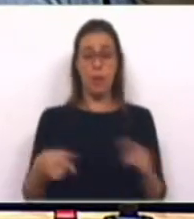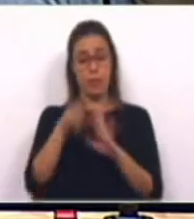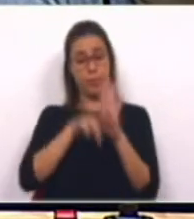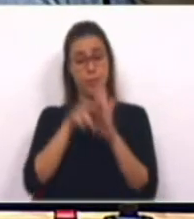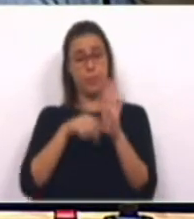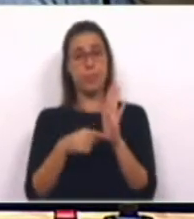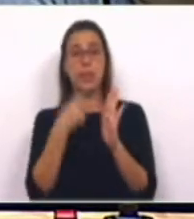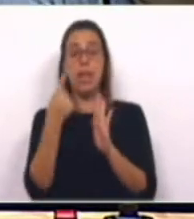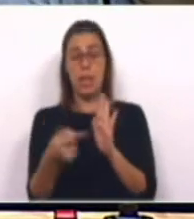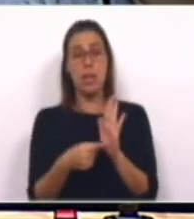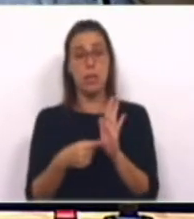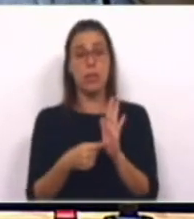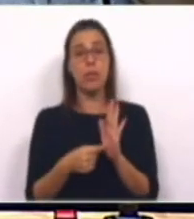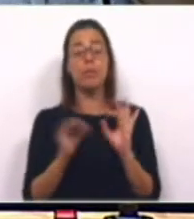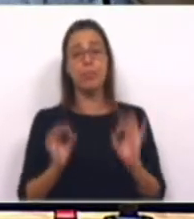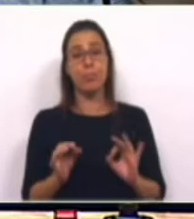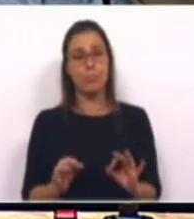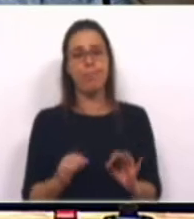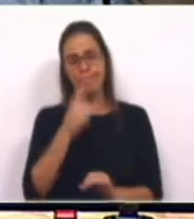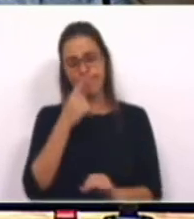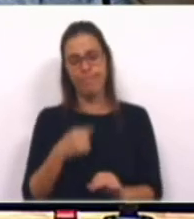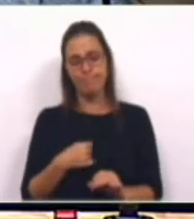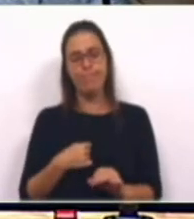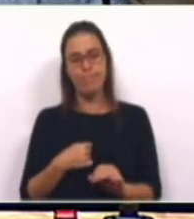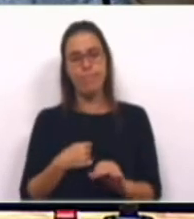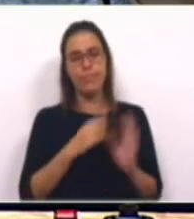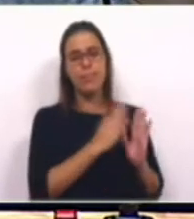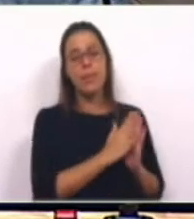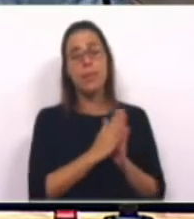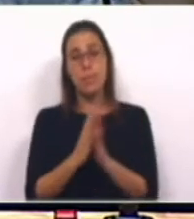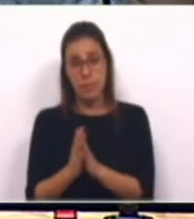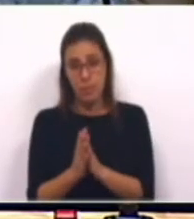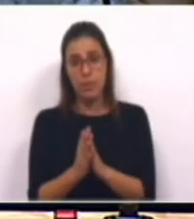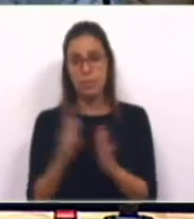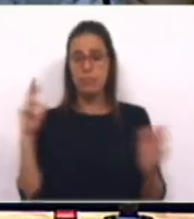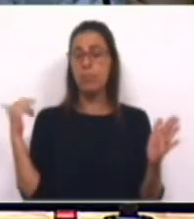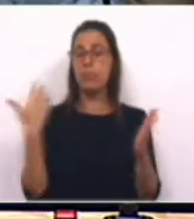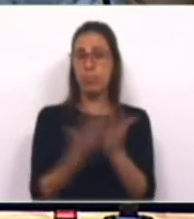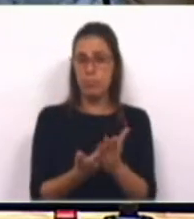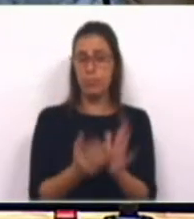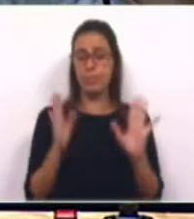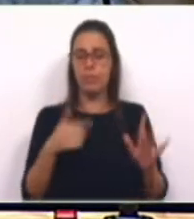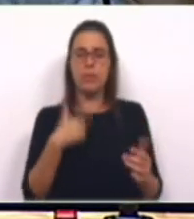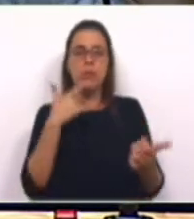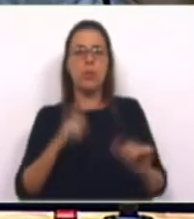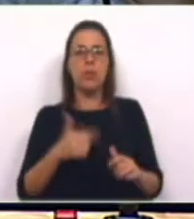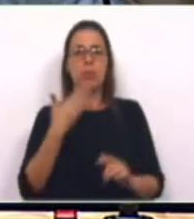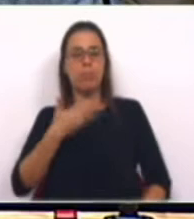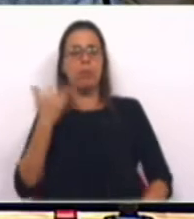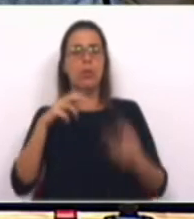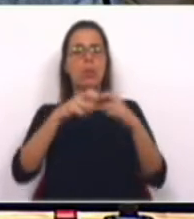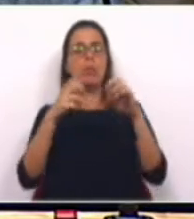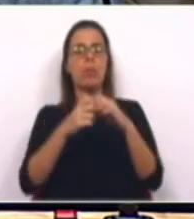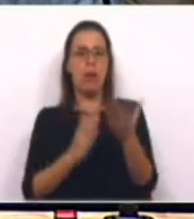relatório aponta são, por isso, falhas acumuladas ao longo dos anos. Não podemos camutear